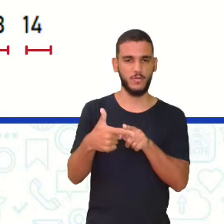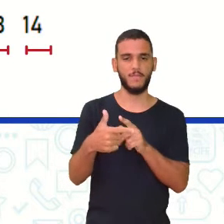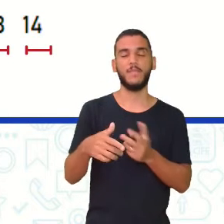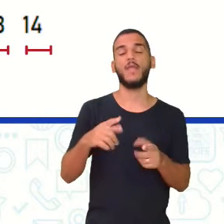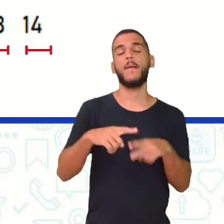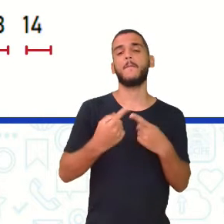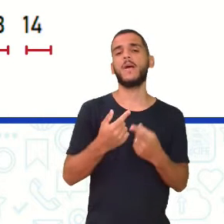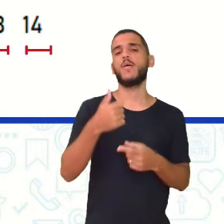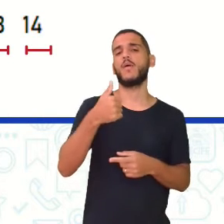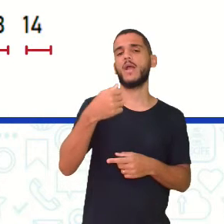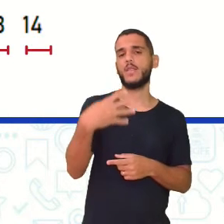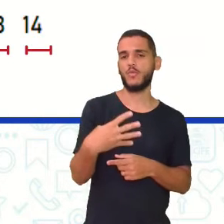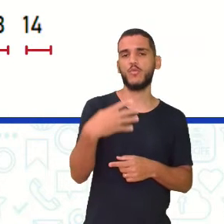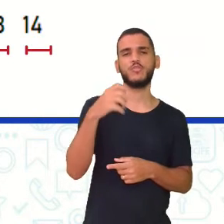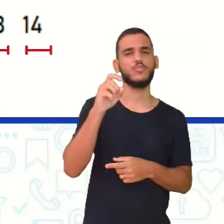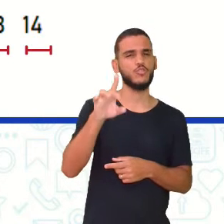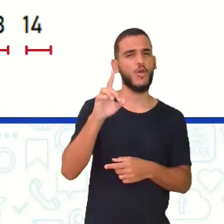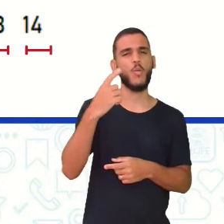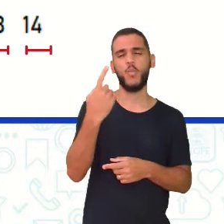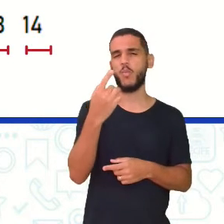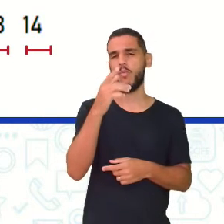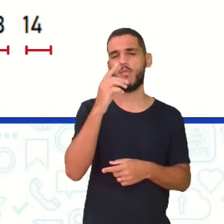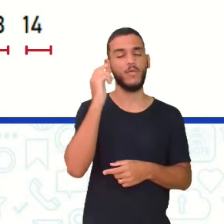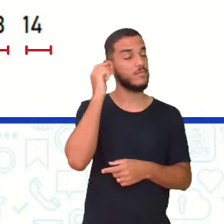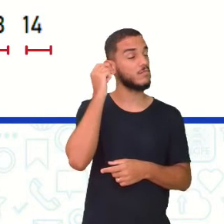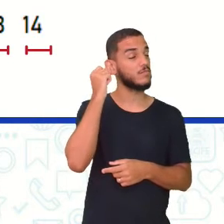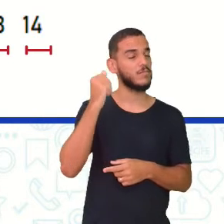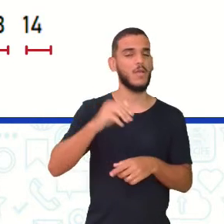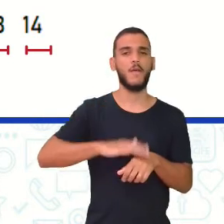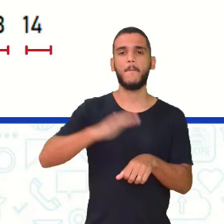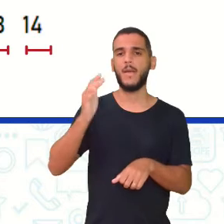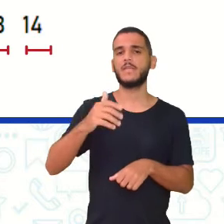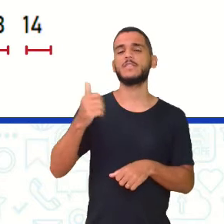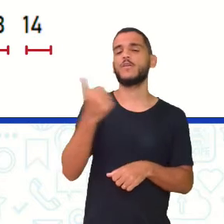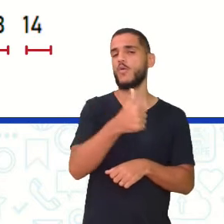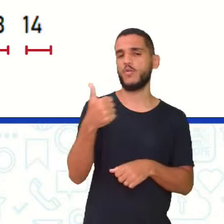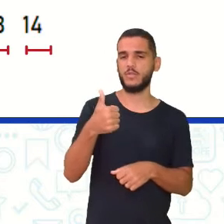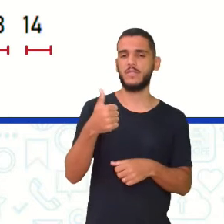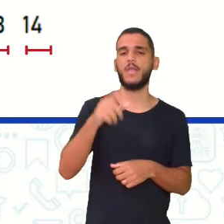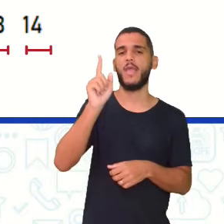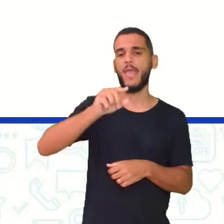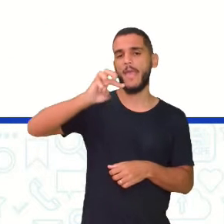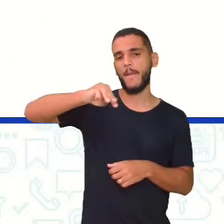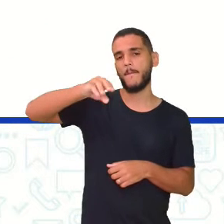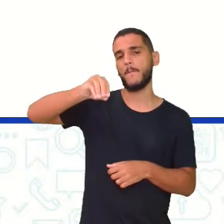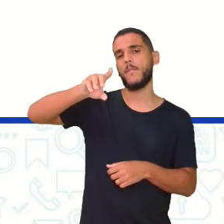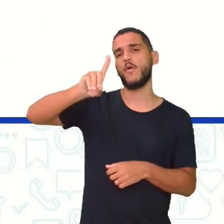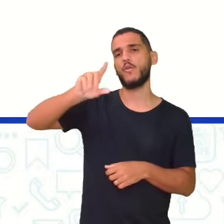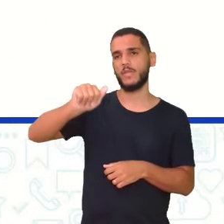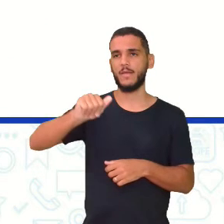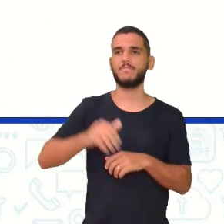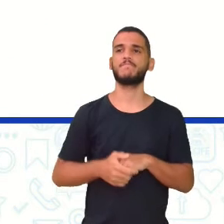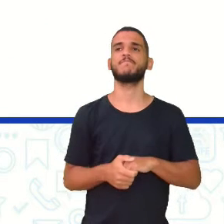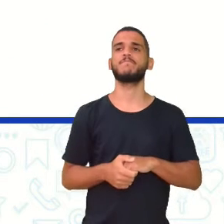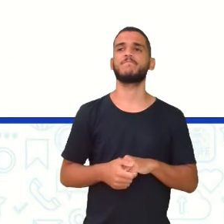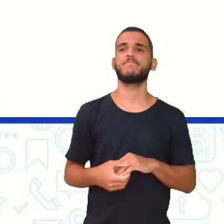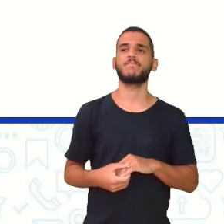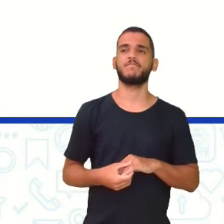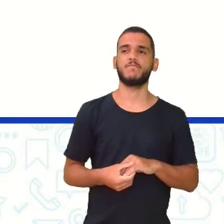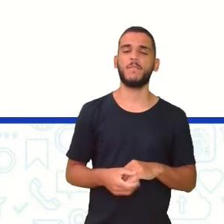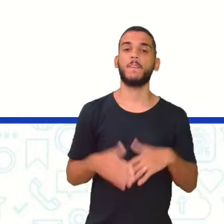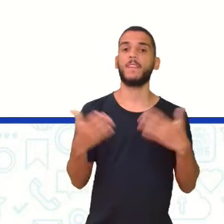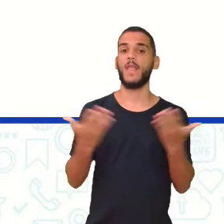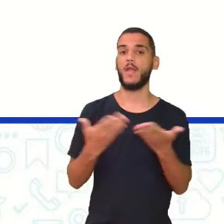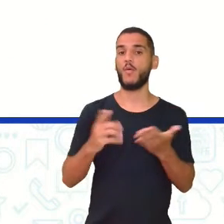14 se repetiu 1 vez Então o que mais se repetiu É o número 11 Então a moda é igual a 11 Olha só Então